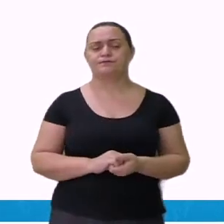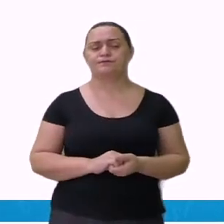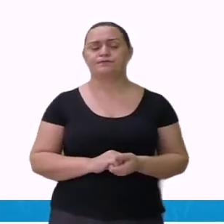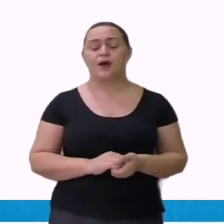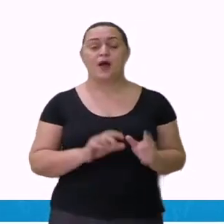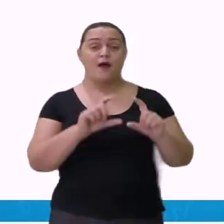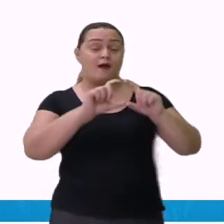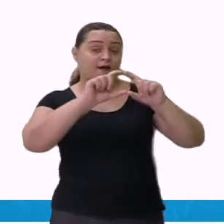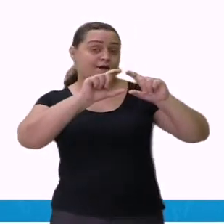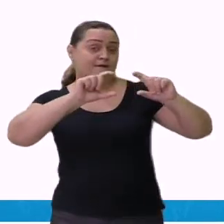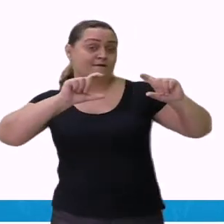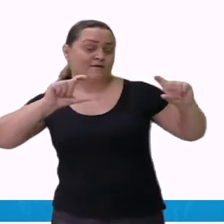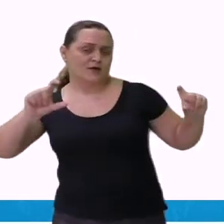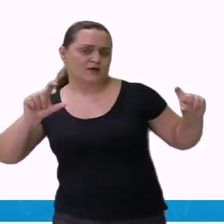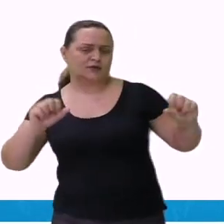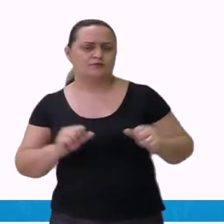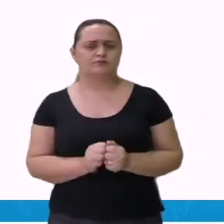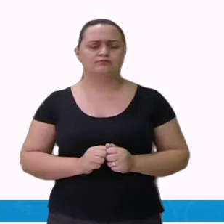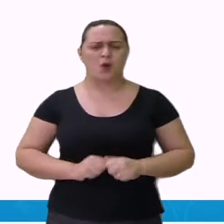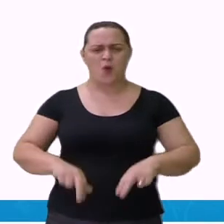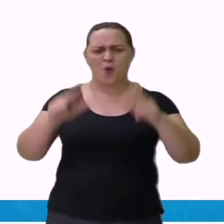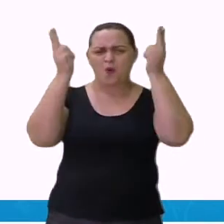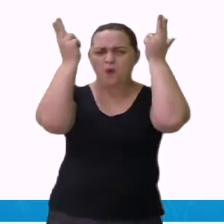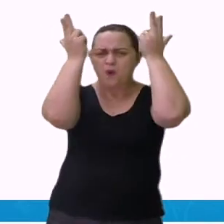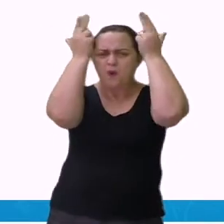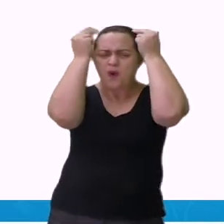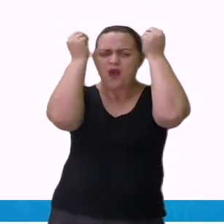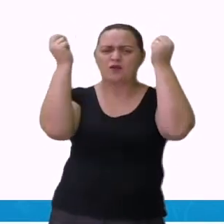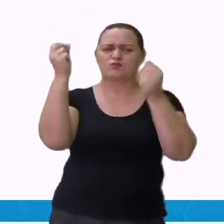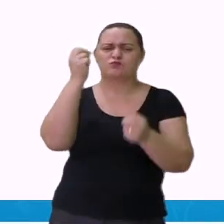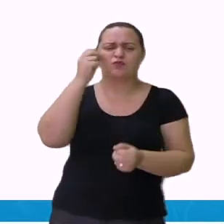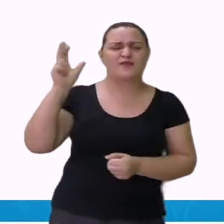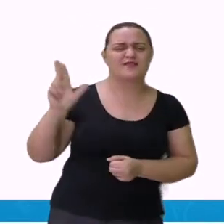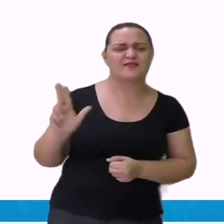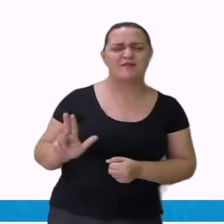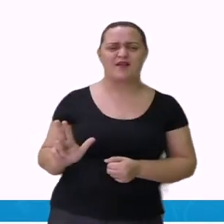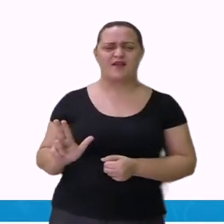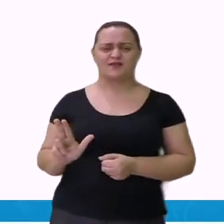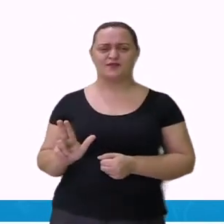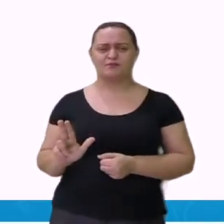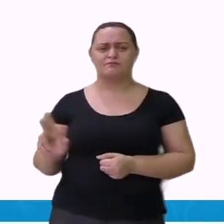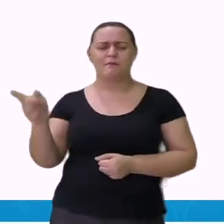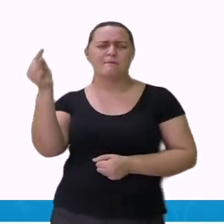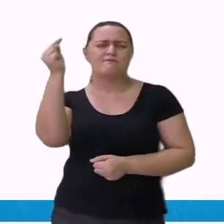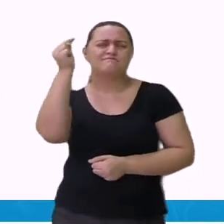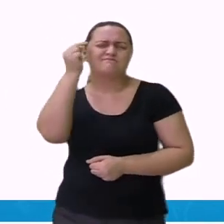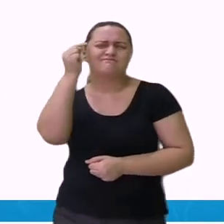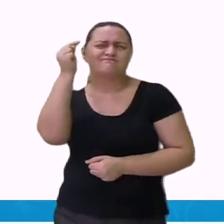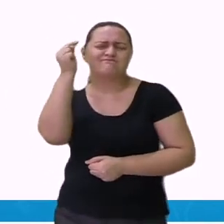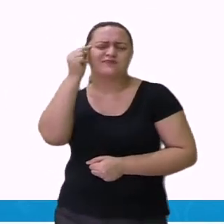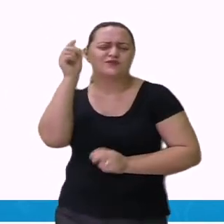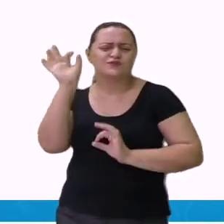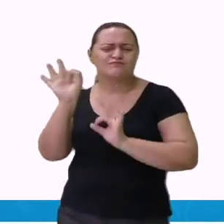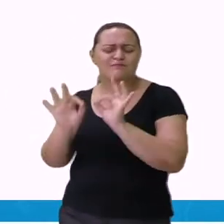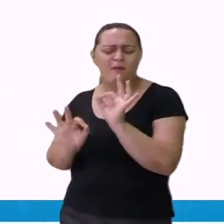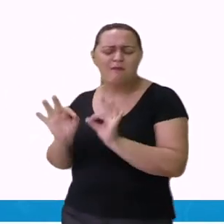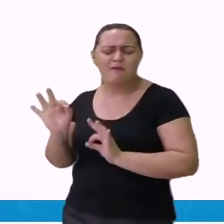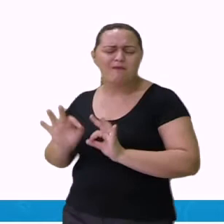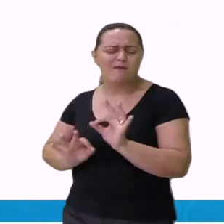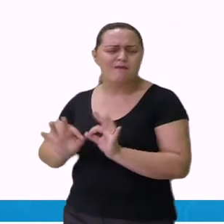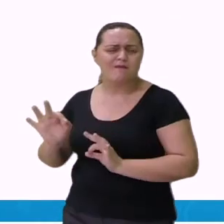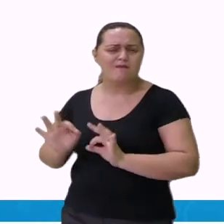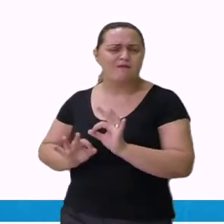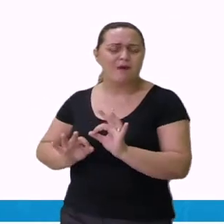Mestre coelho, que era muito esperto, imaginou um plano para acabar